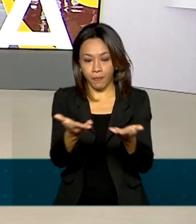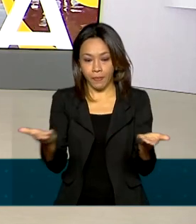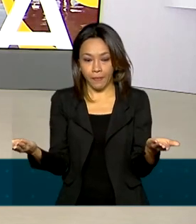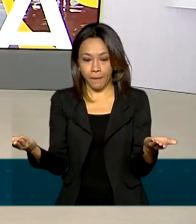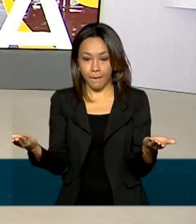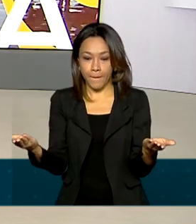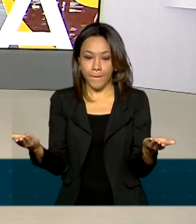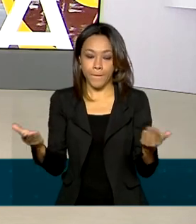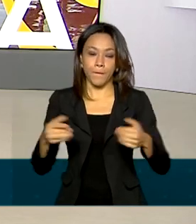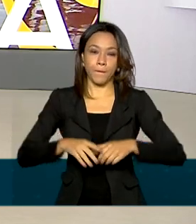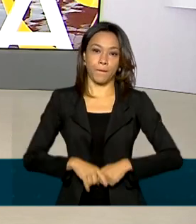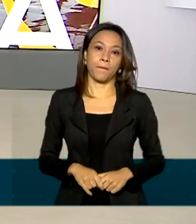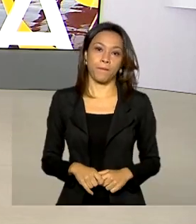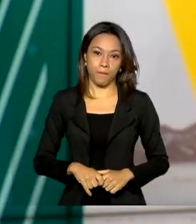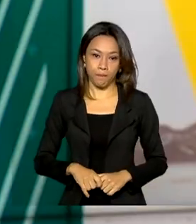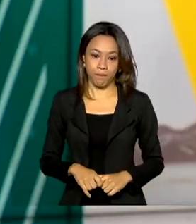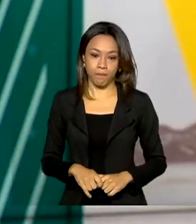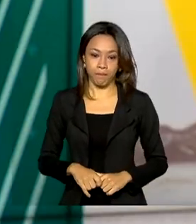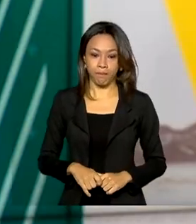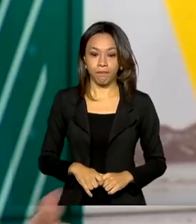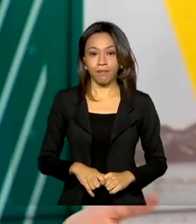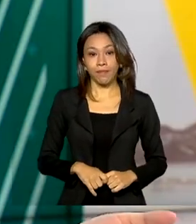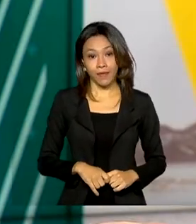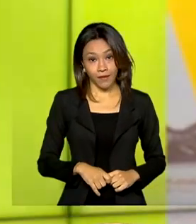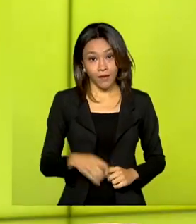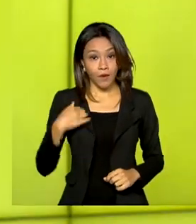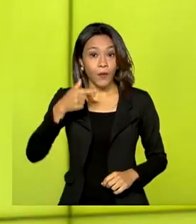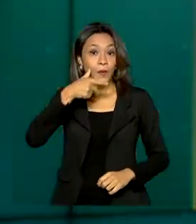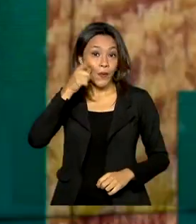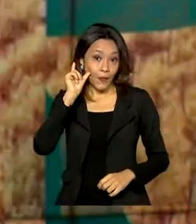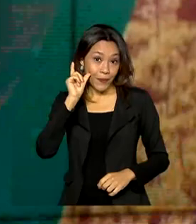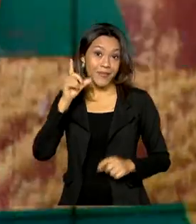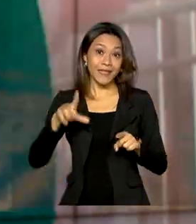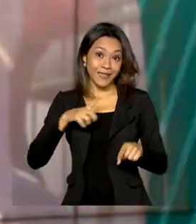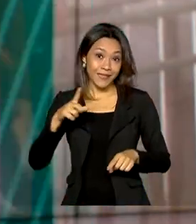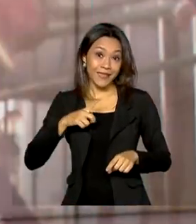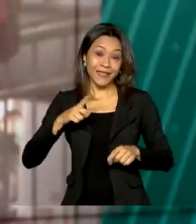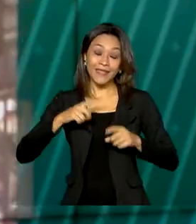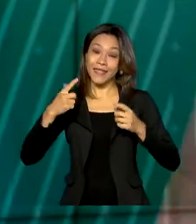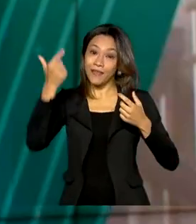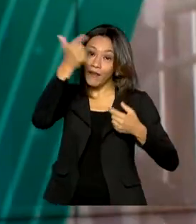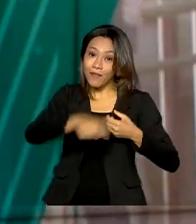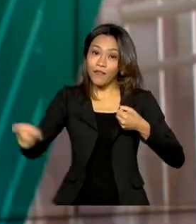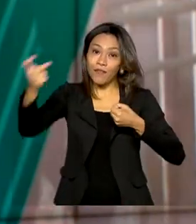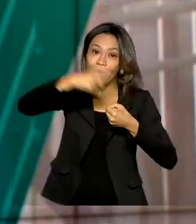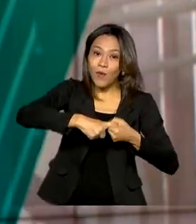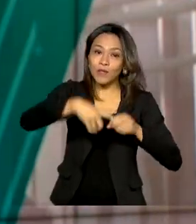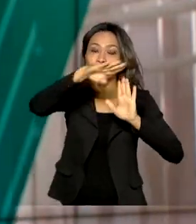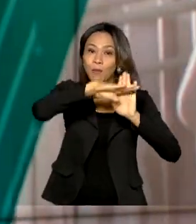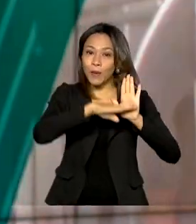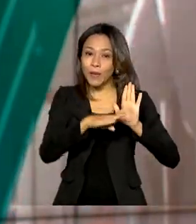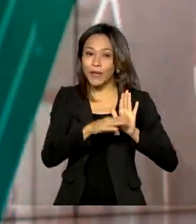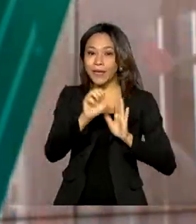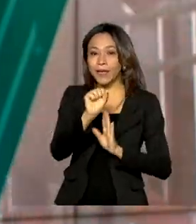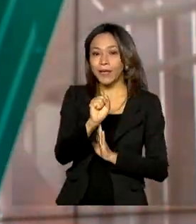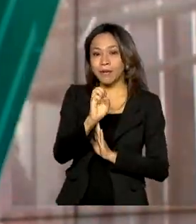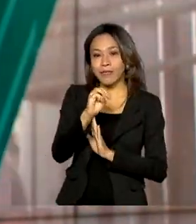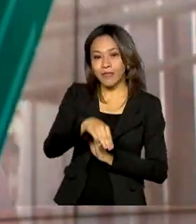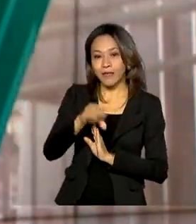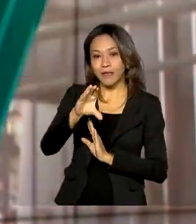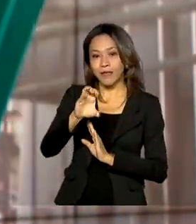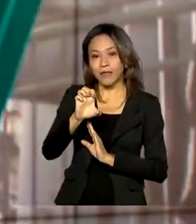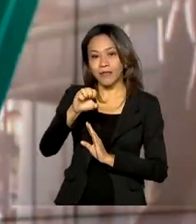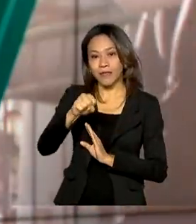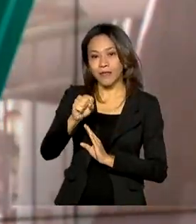.gov.br. E ontem teve reestreia do programa Sem Censura com a nova programação da TV Brasil